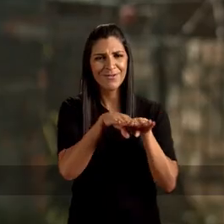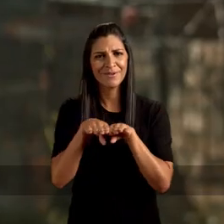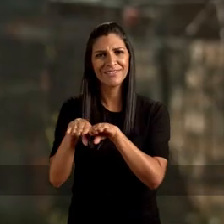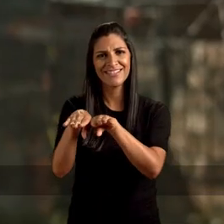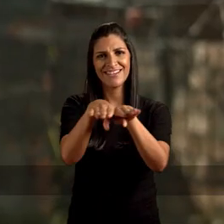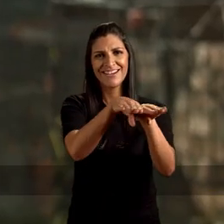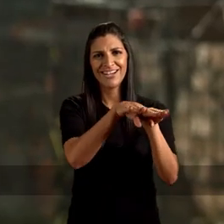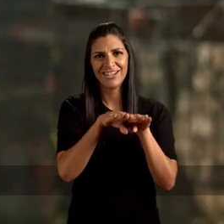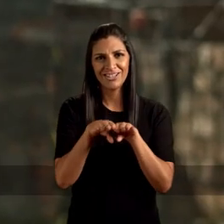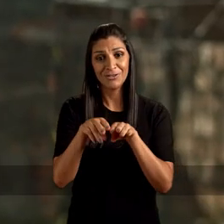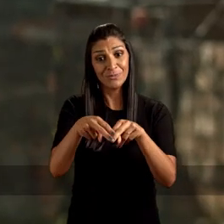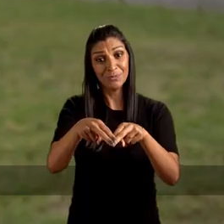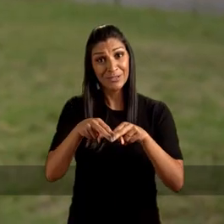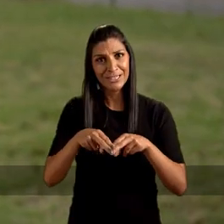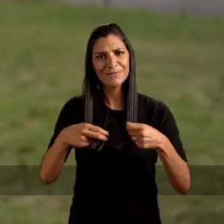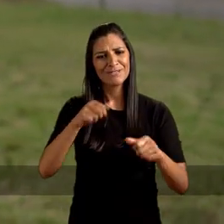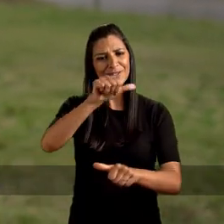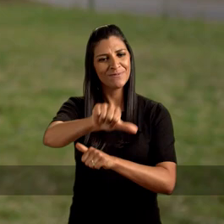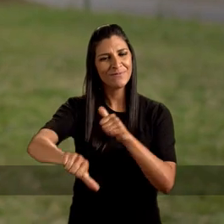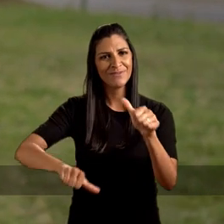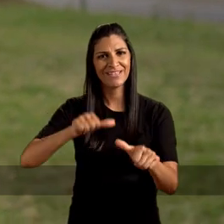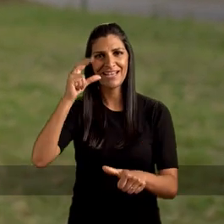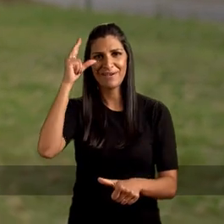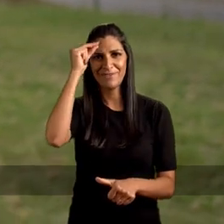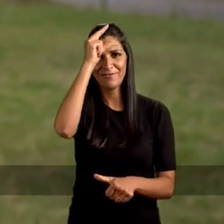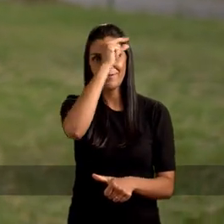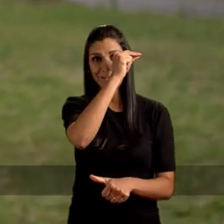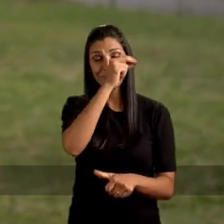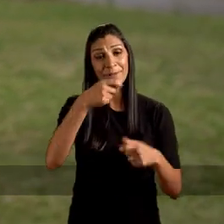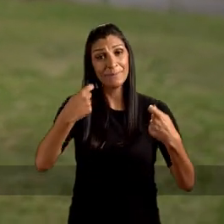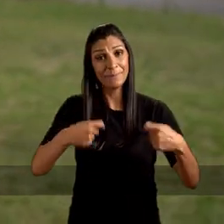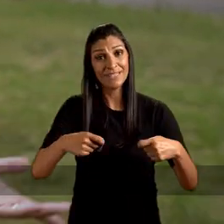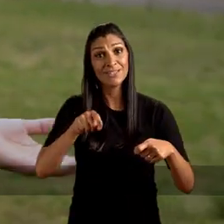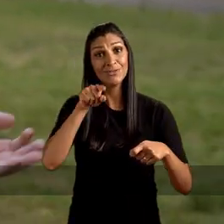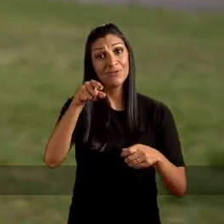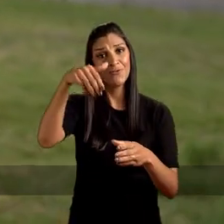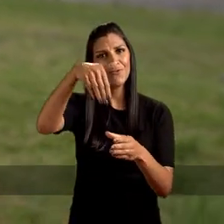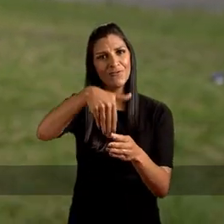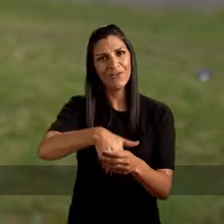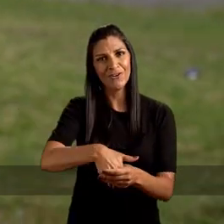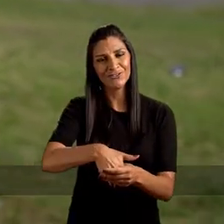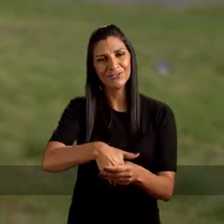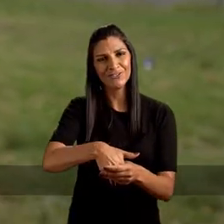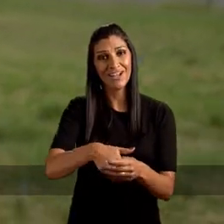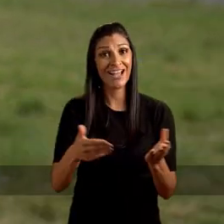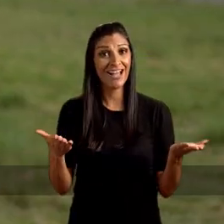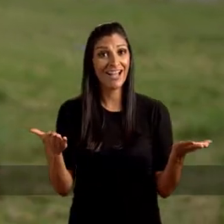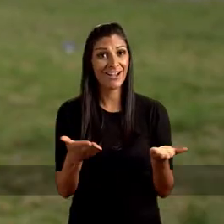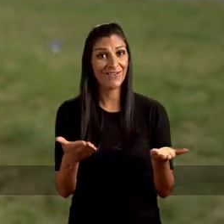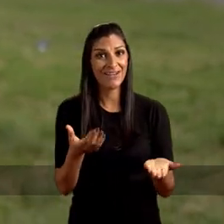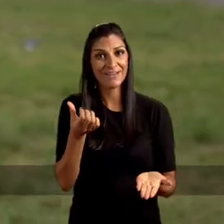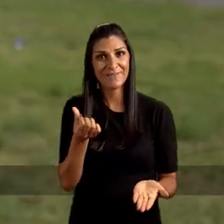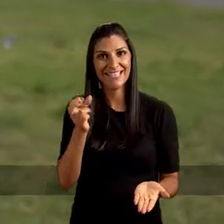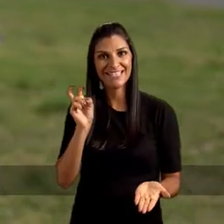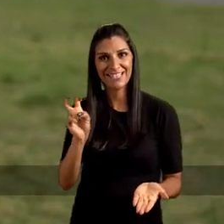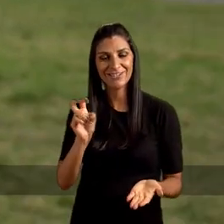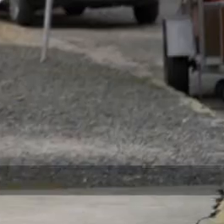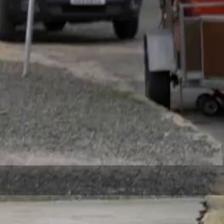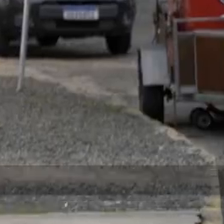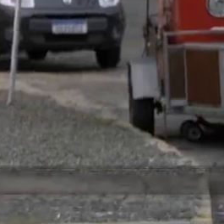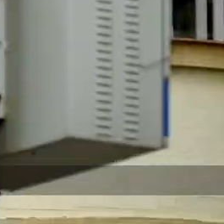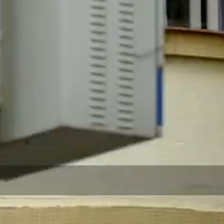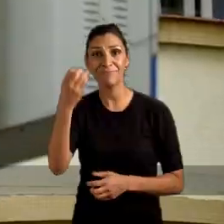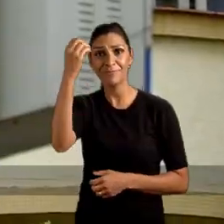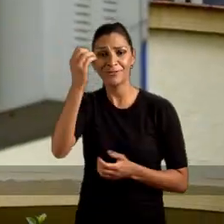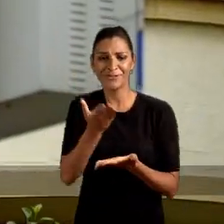mais igualdade. Pra isso, é preciso mudar a prefeitura. E pra mudar a prefeitura, eu preciso do teu voto. Agora é 65.